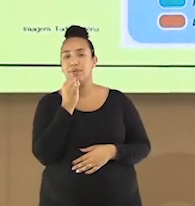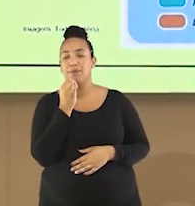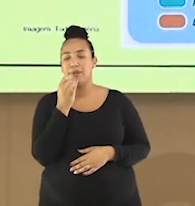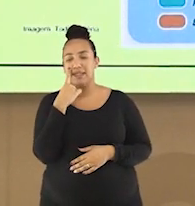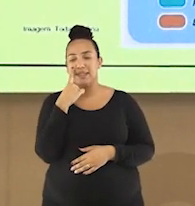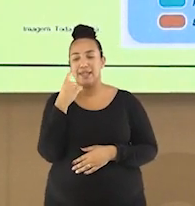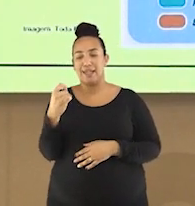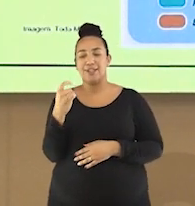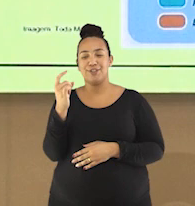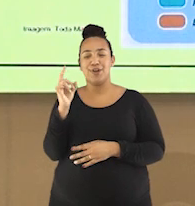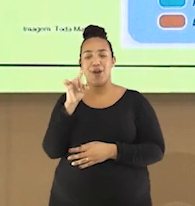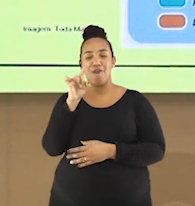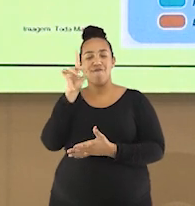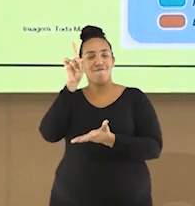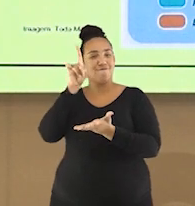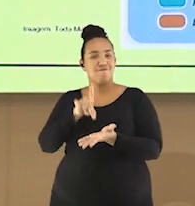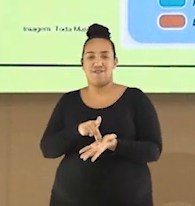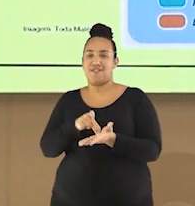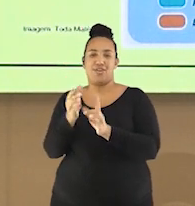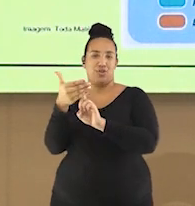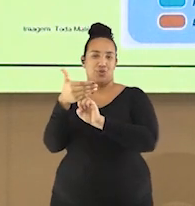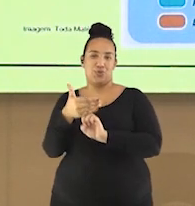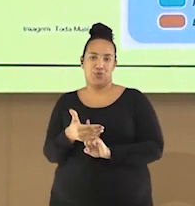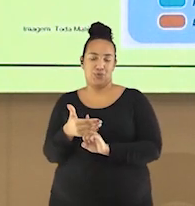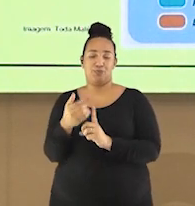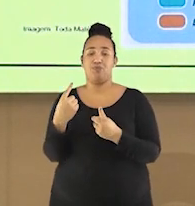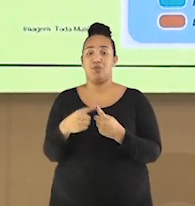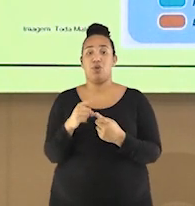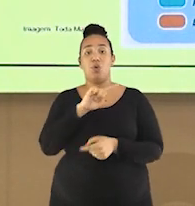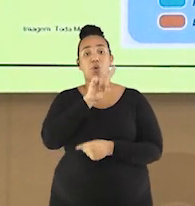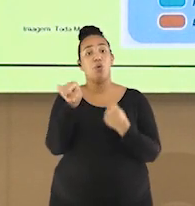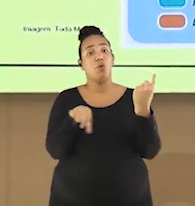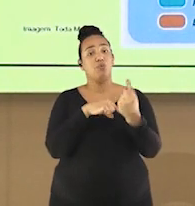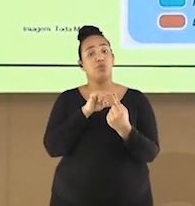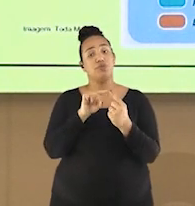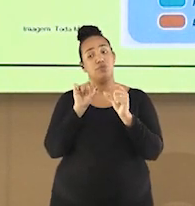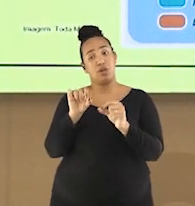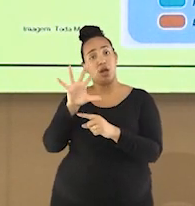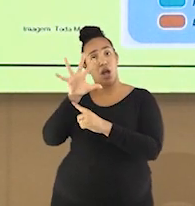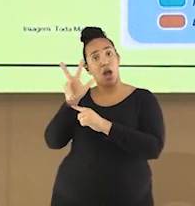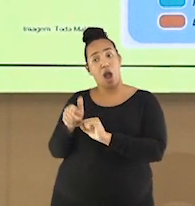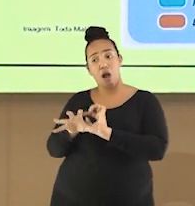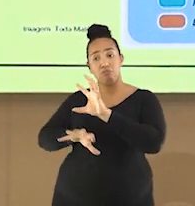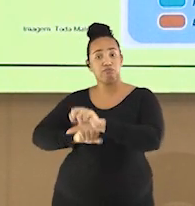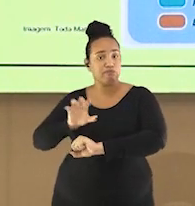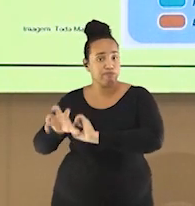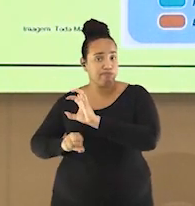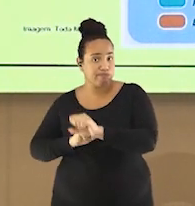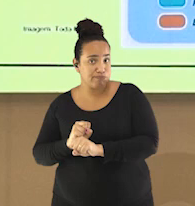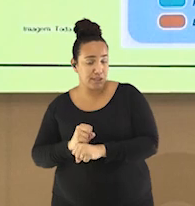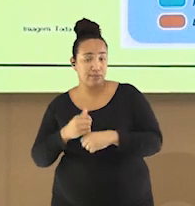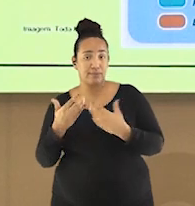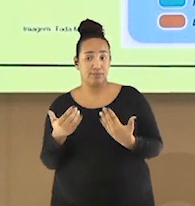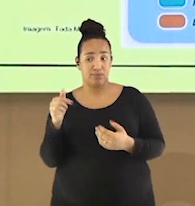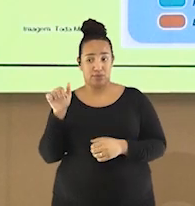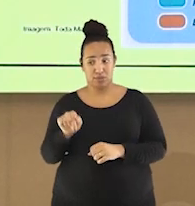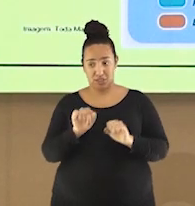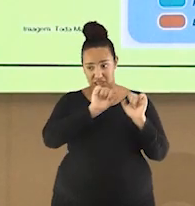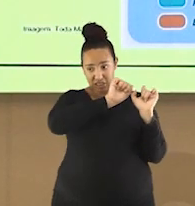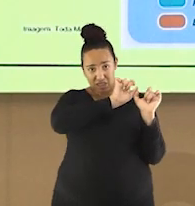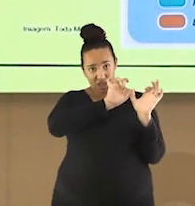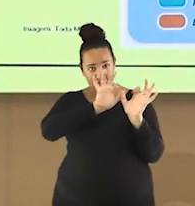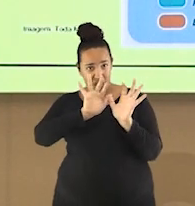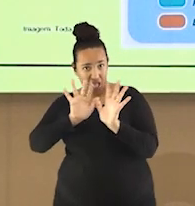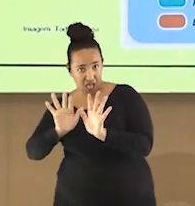real interesse, impor uma exploração econômica intensa sobre a África. A ocupação do continente não aconteceu de